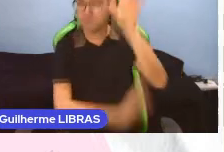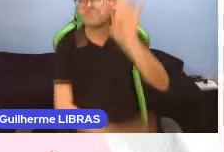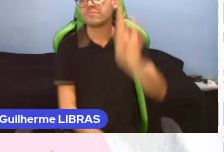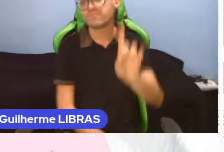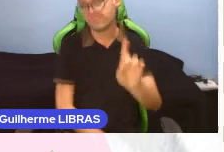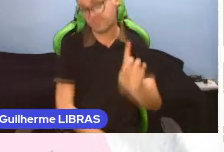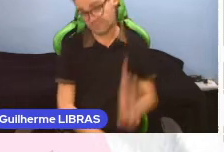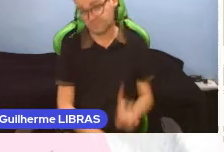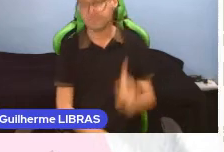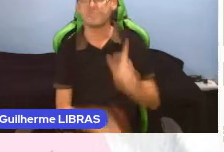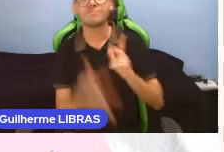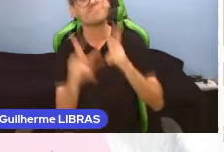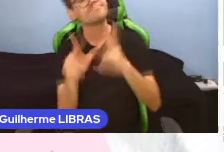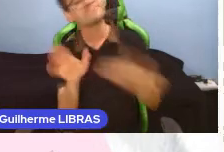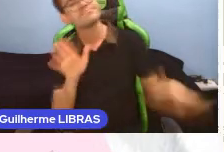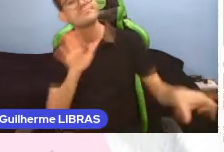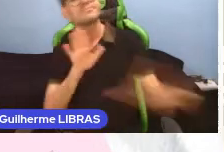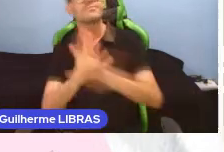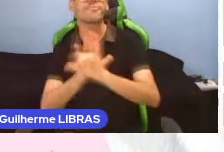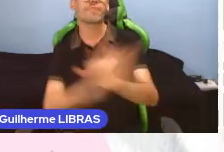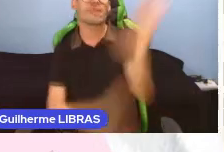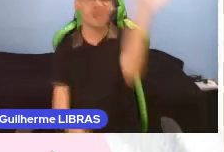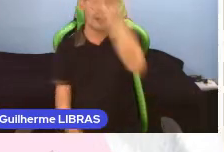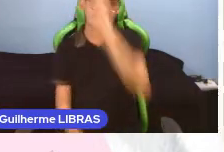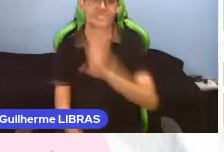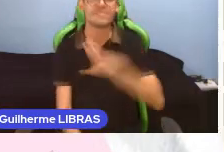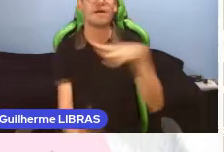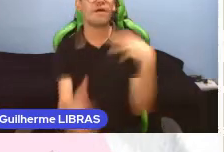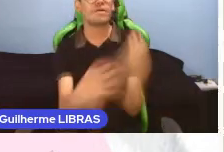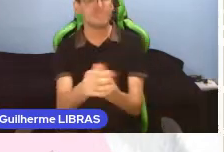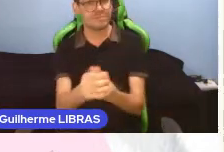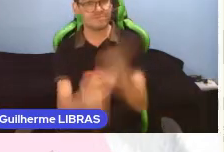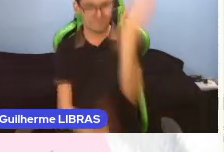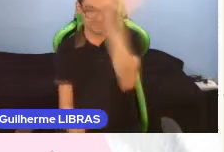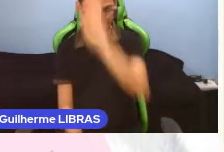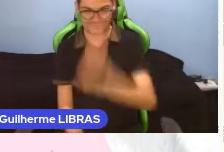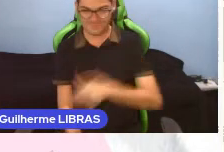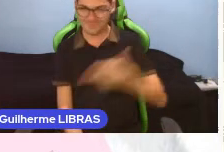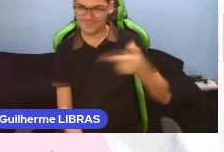conforme previsto na Lei Brasileira de Inclusão, Brasil 2015.